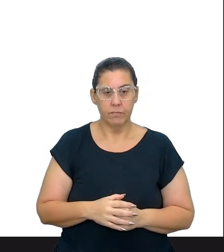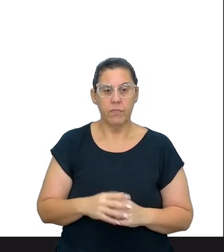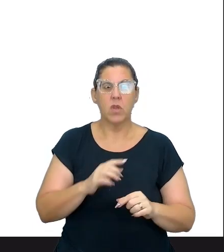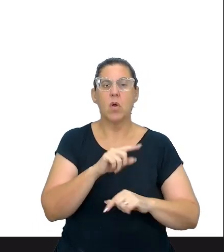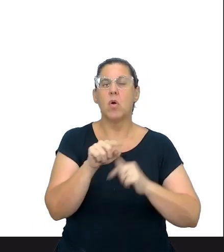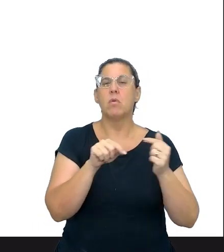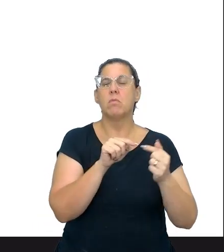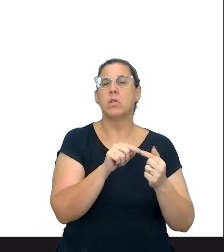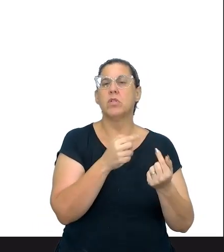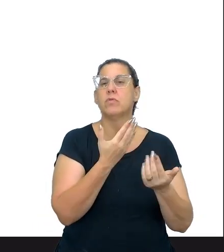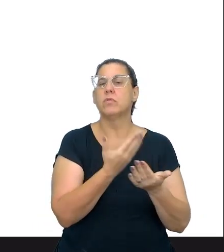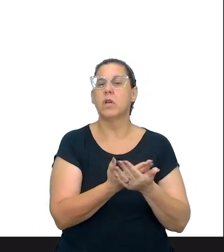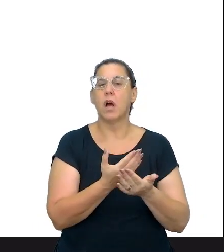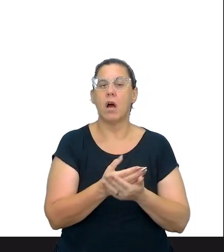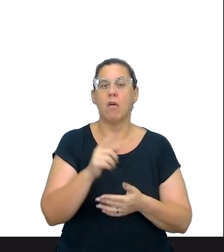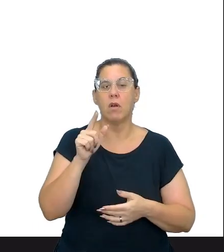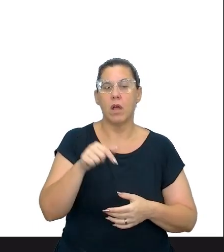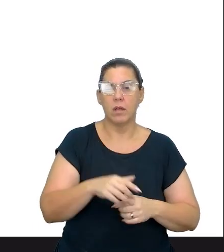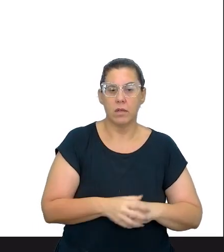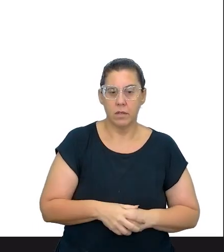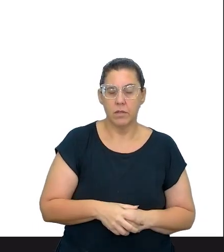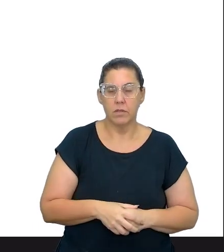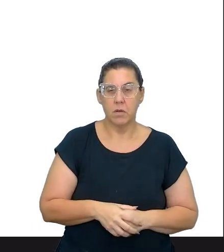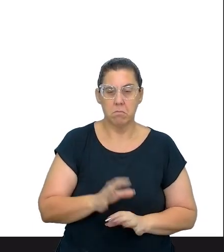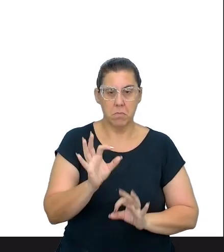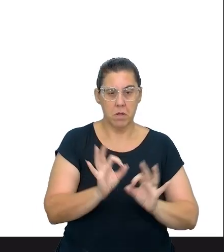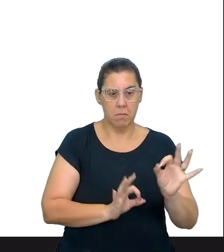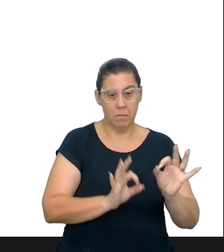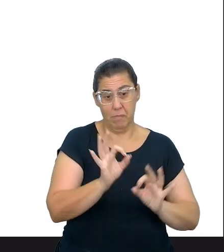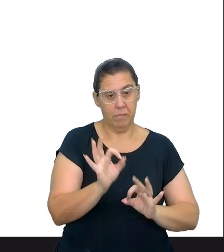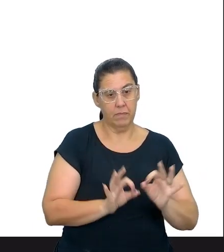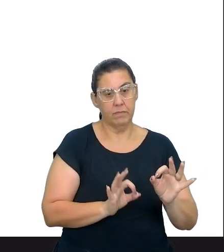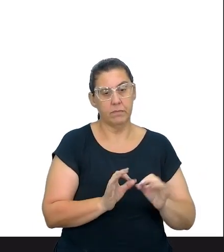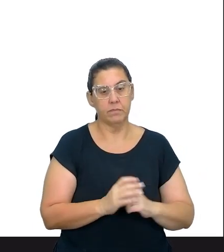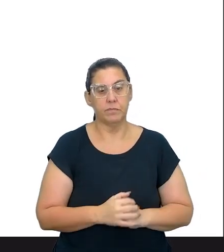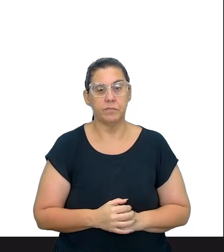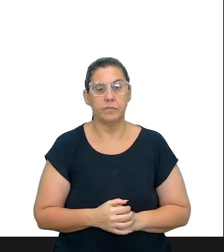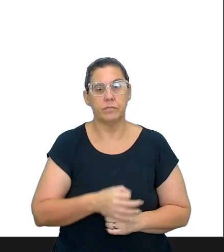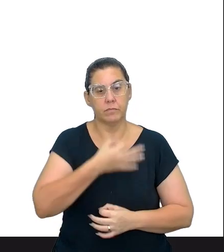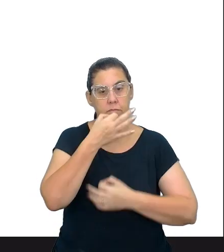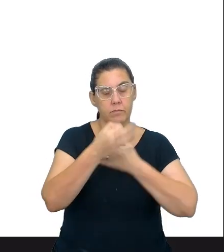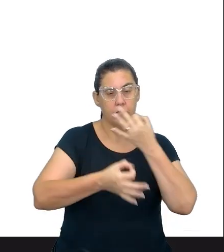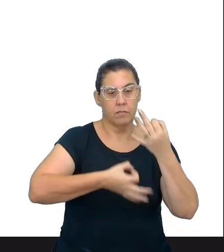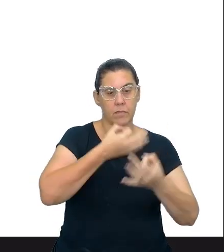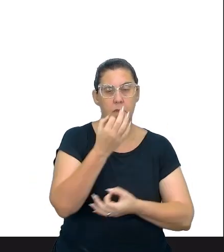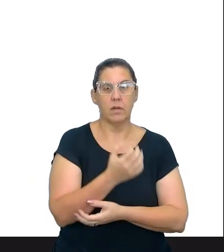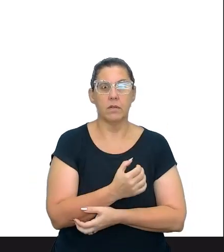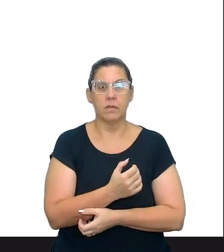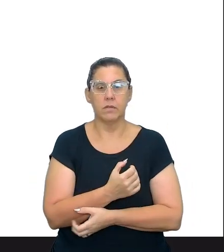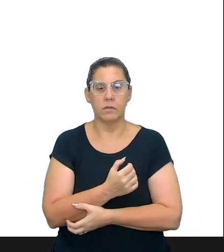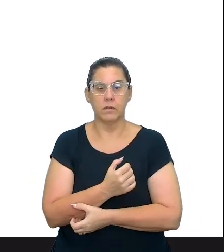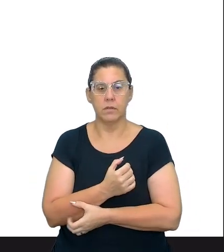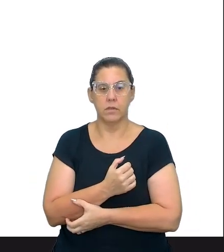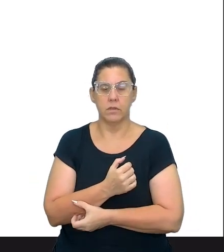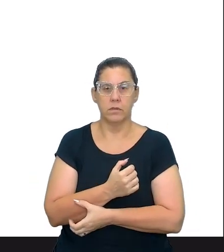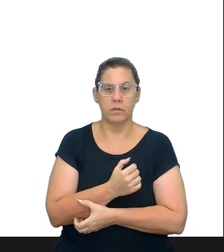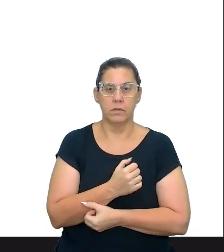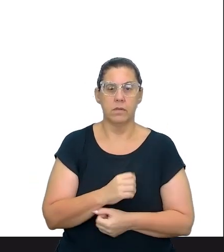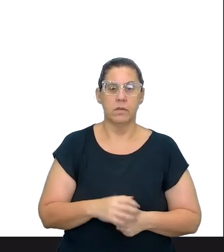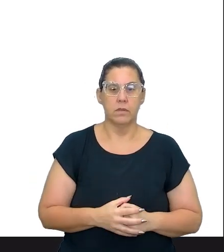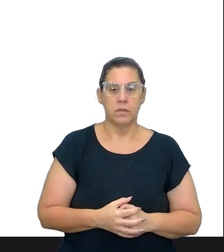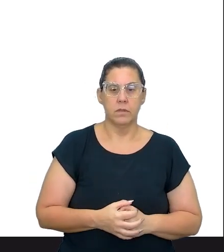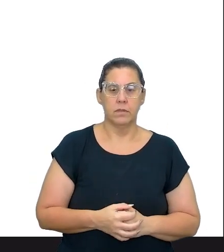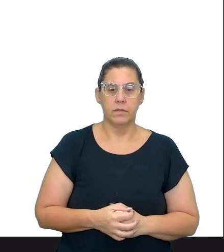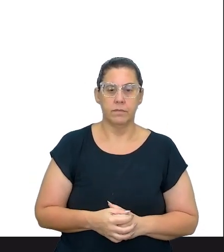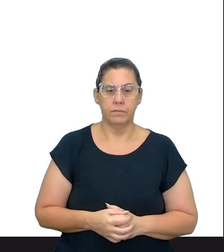objetivos da aula 7. Produzir um texto dissertativo argumentativo. Então, agora, epa, ele vai ter que expor o seu